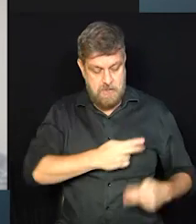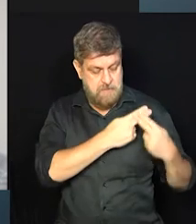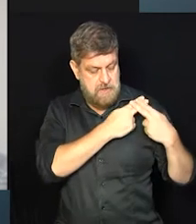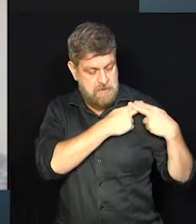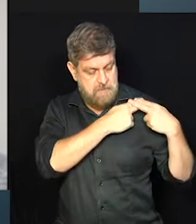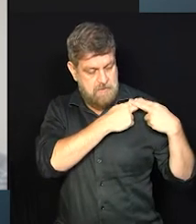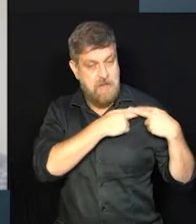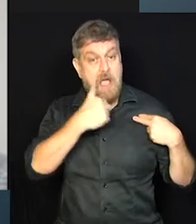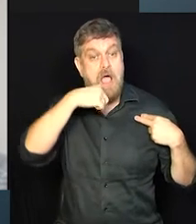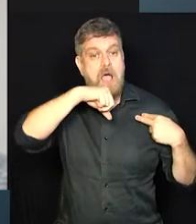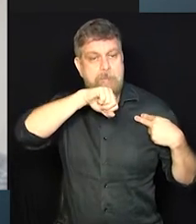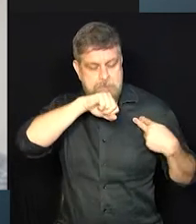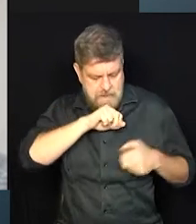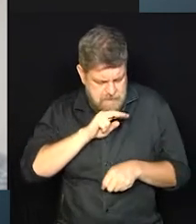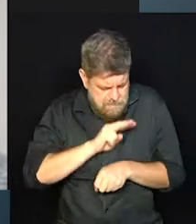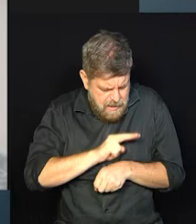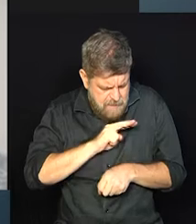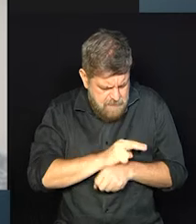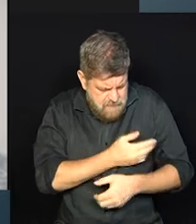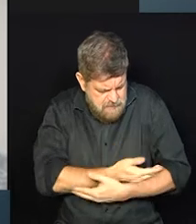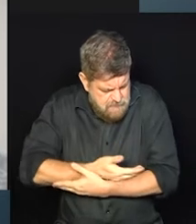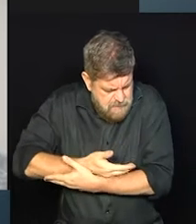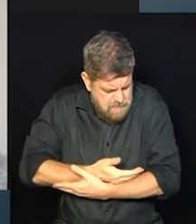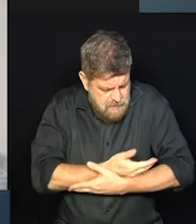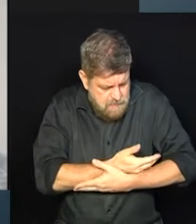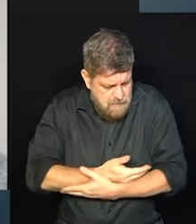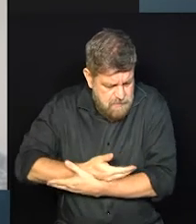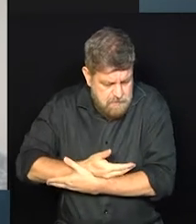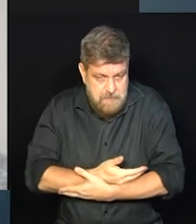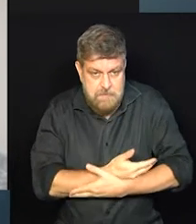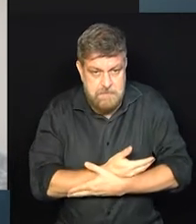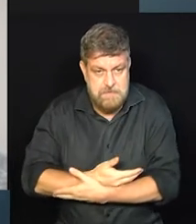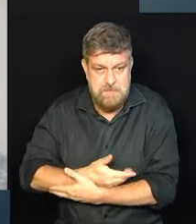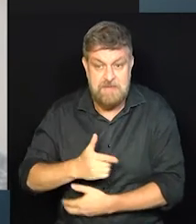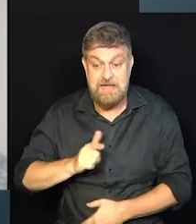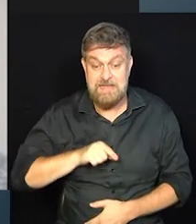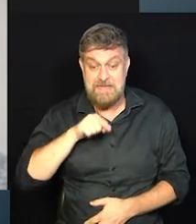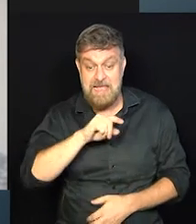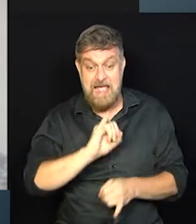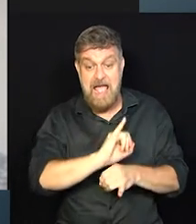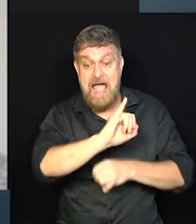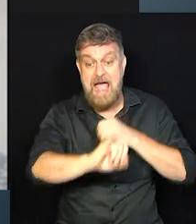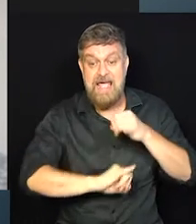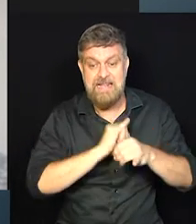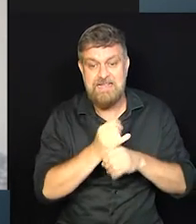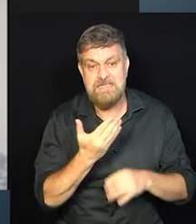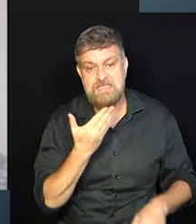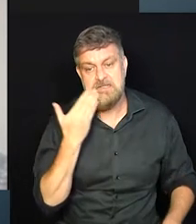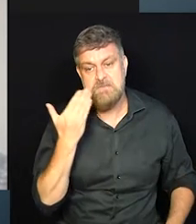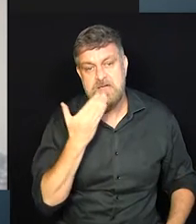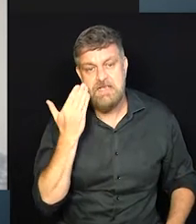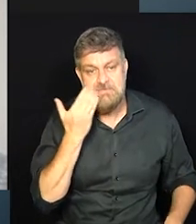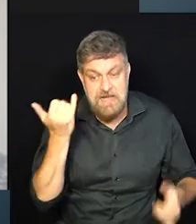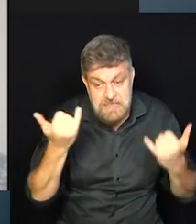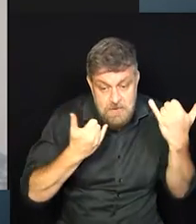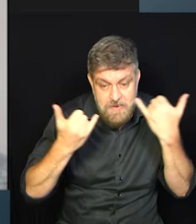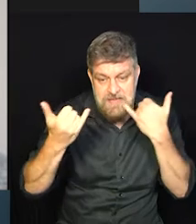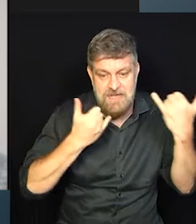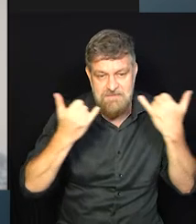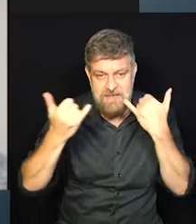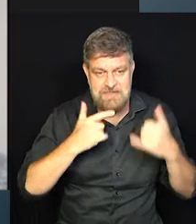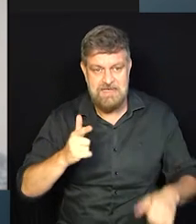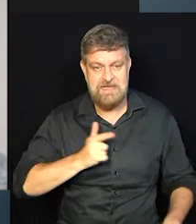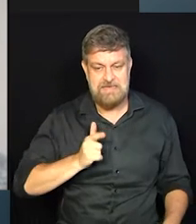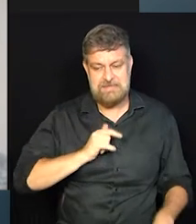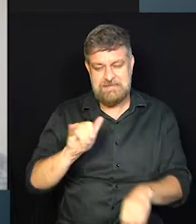mãe mesmo. Ser mãe, ser mãe, ser mãe. E ali, no meio do caminho, a internet facilitou tudo. A informação da internet, a